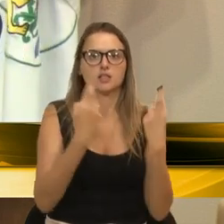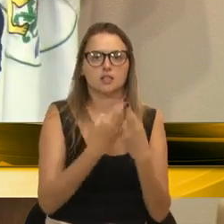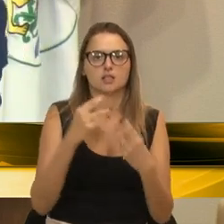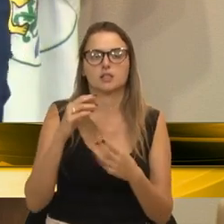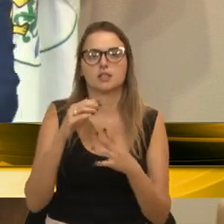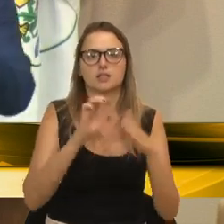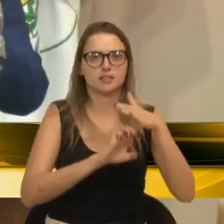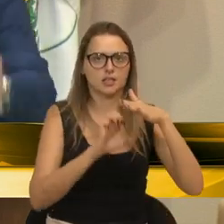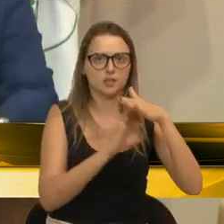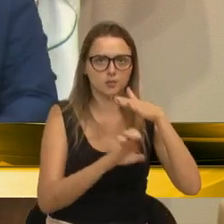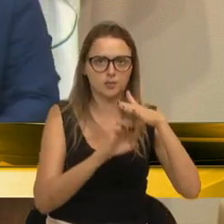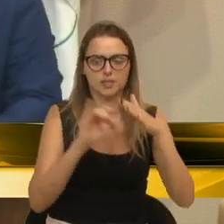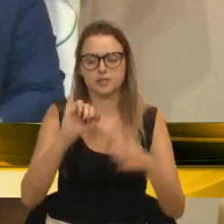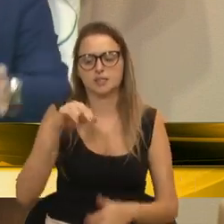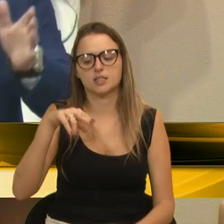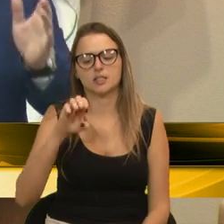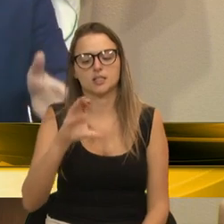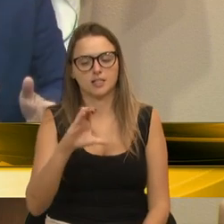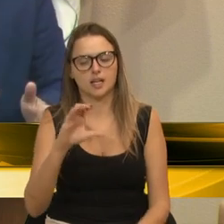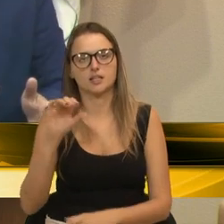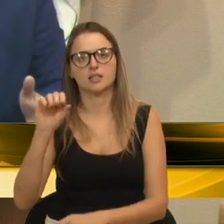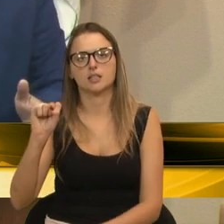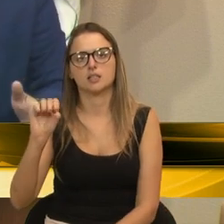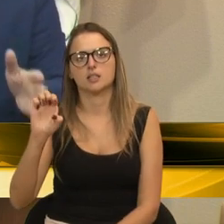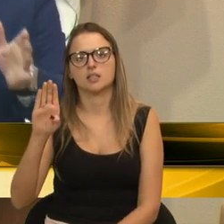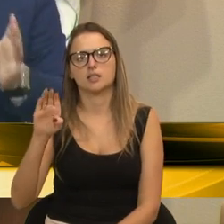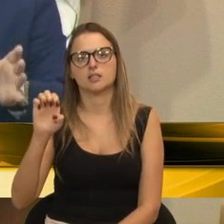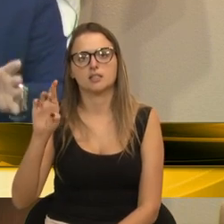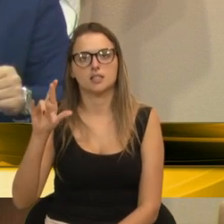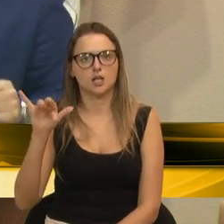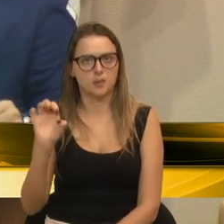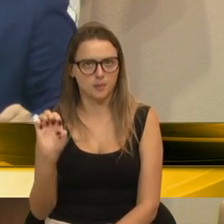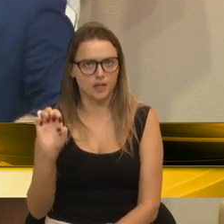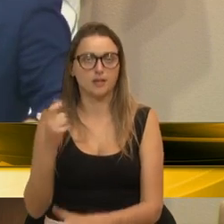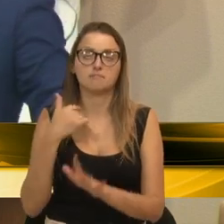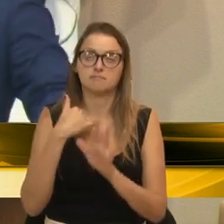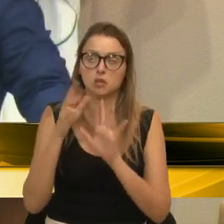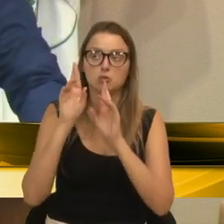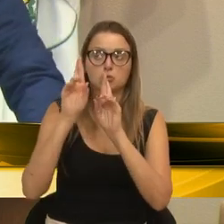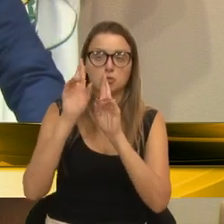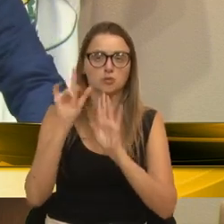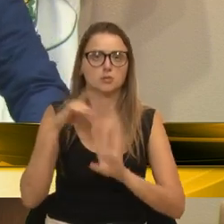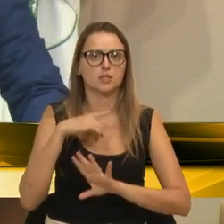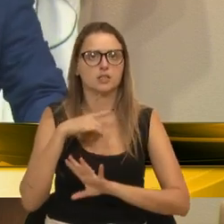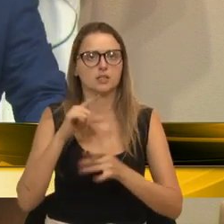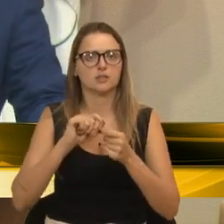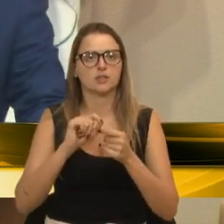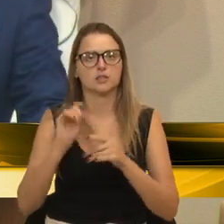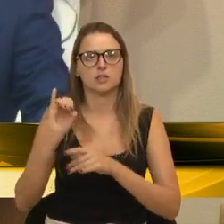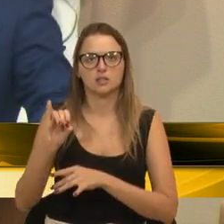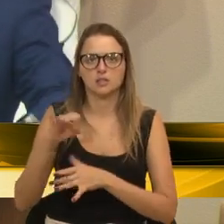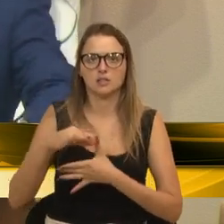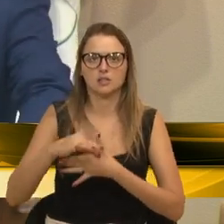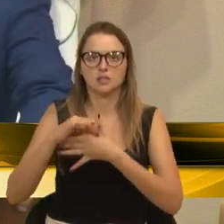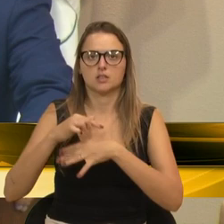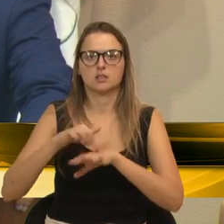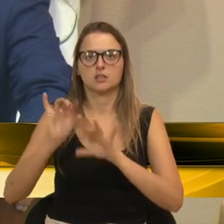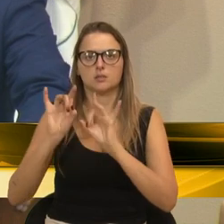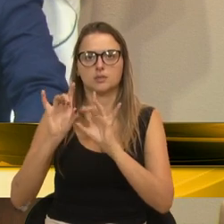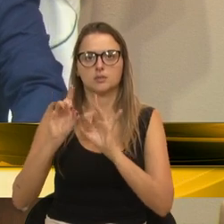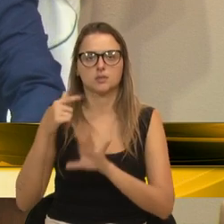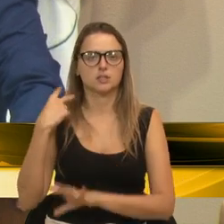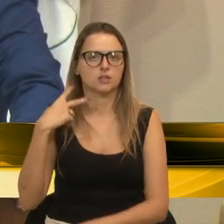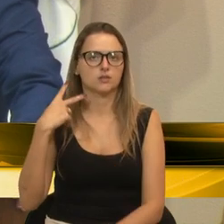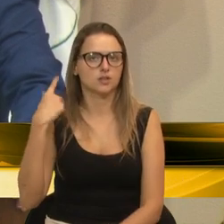incubadora, entre o SEBRAE e entre o município de Caxias do Sul. Ao menos isso eu espero que tenha acontecido. Se eu puder, permanecer em declaração de líder, vereadora